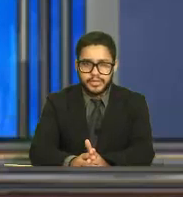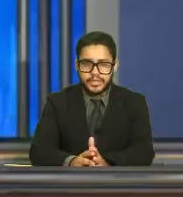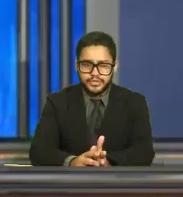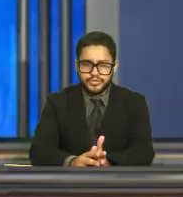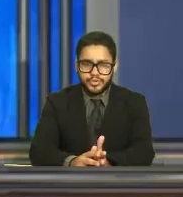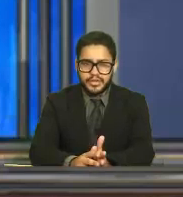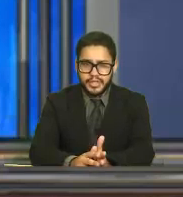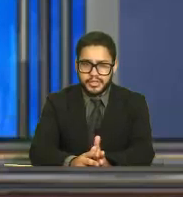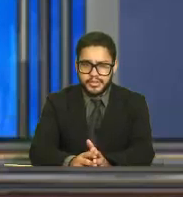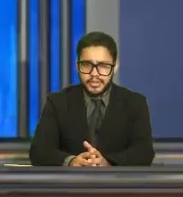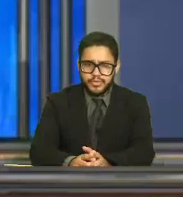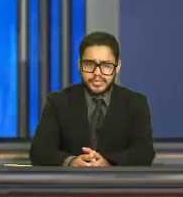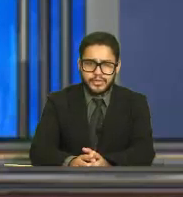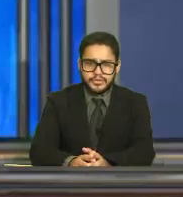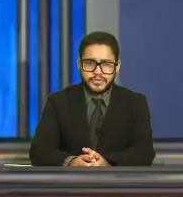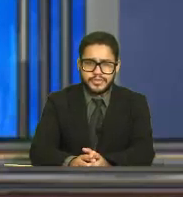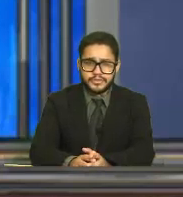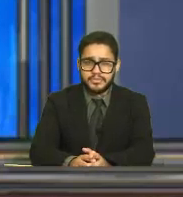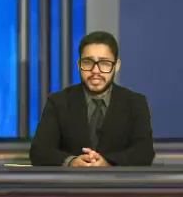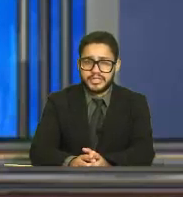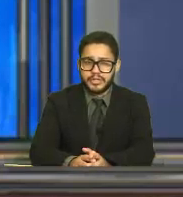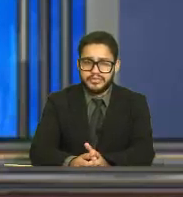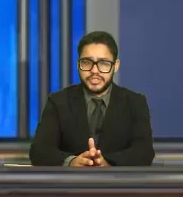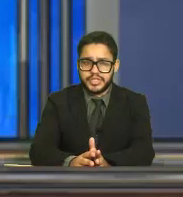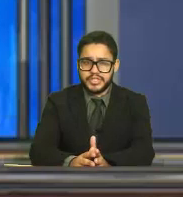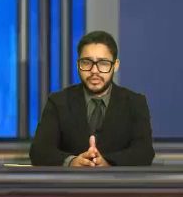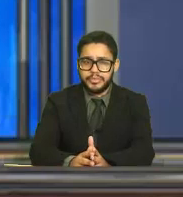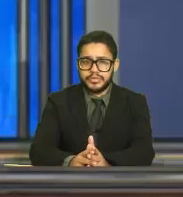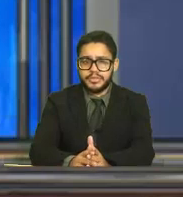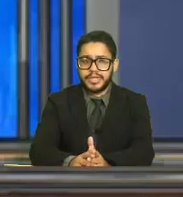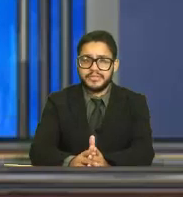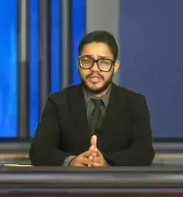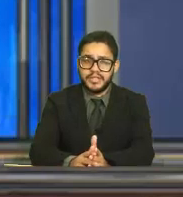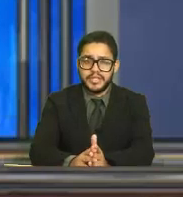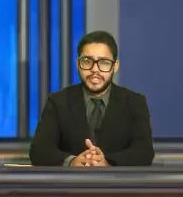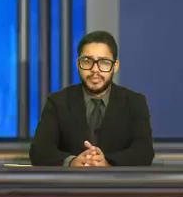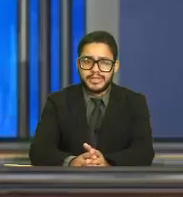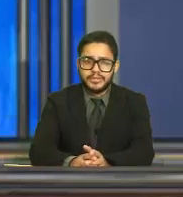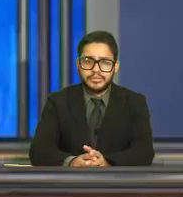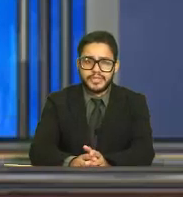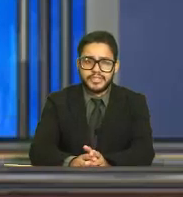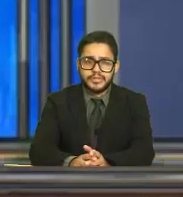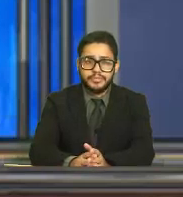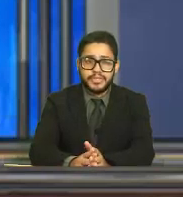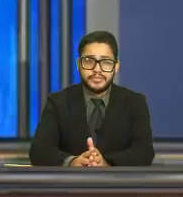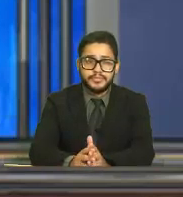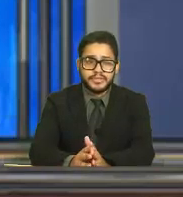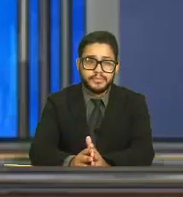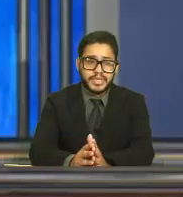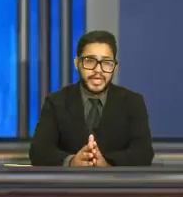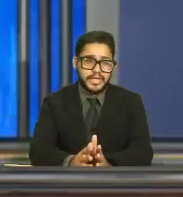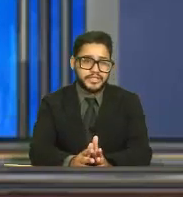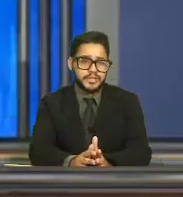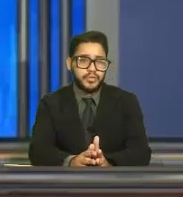da escola Junto com a irmã O assalto foi em São Sebastião, a 23 quilômetros de Brasília E o batalhão do sargento Brício